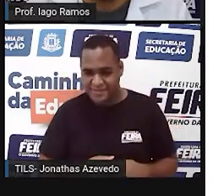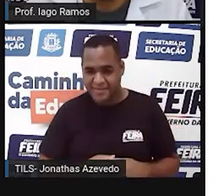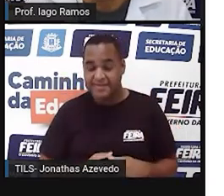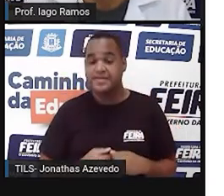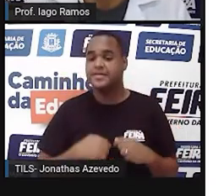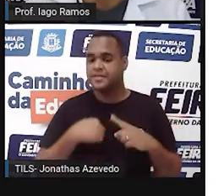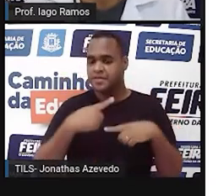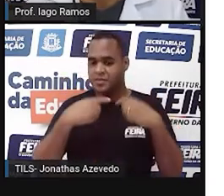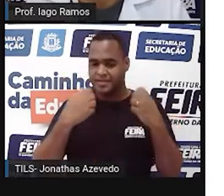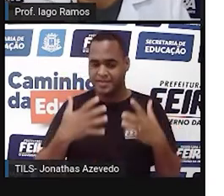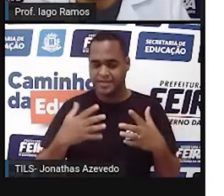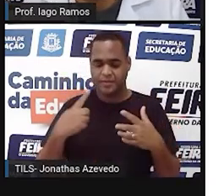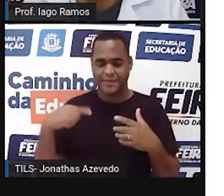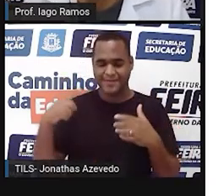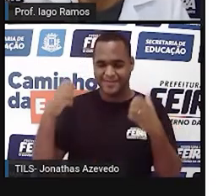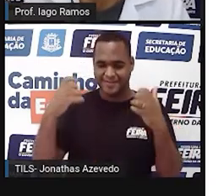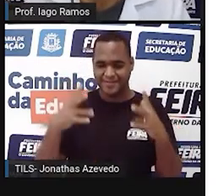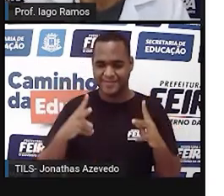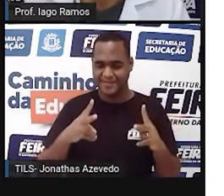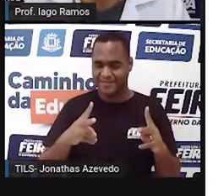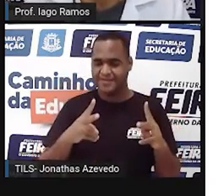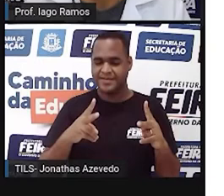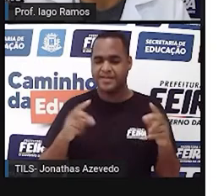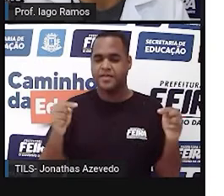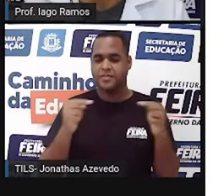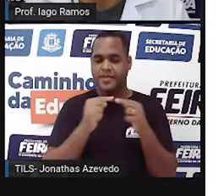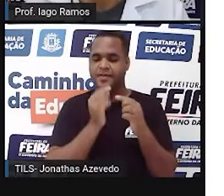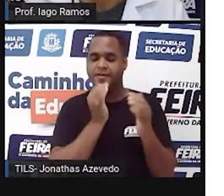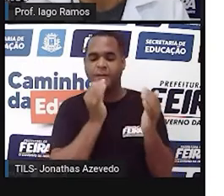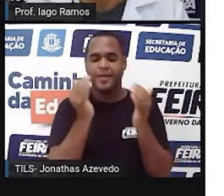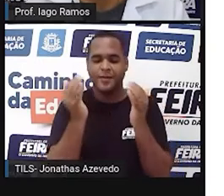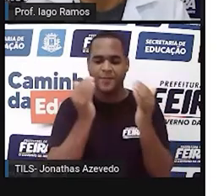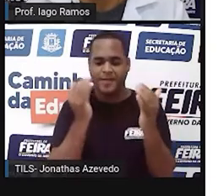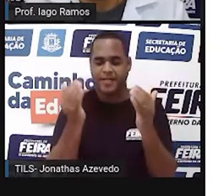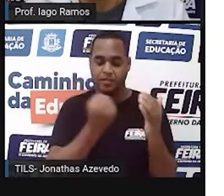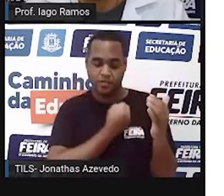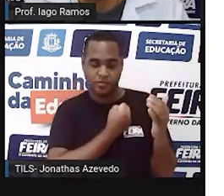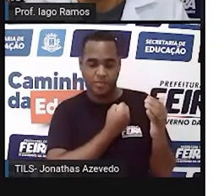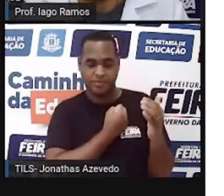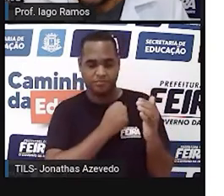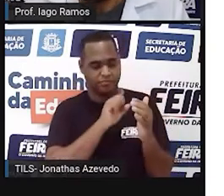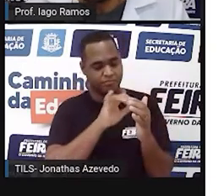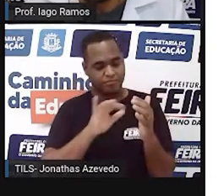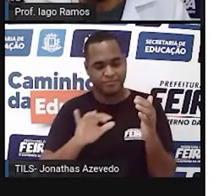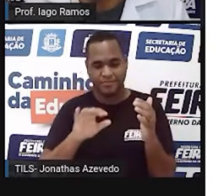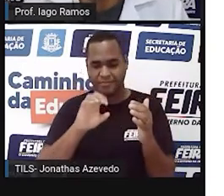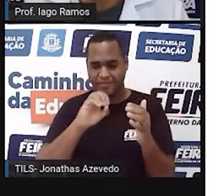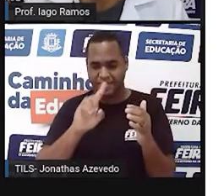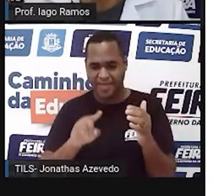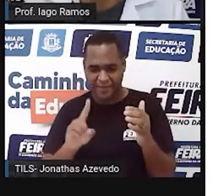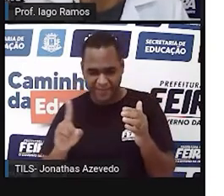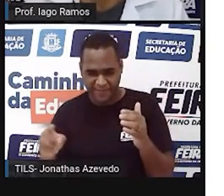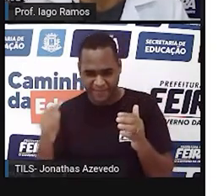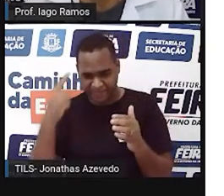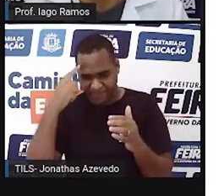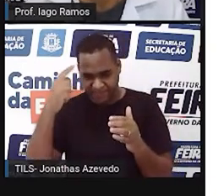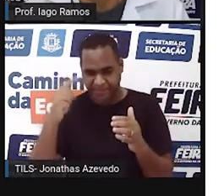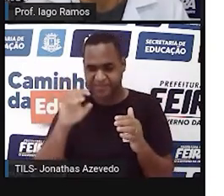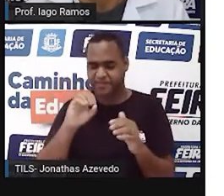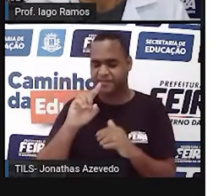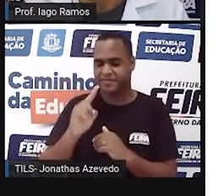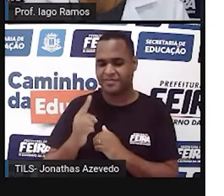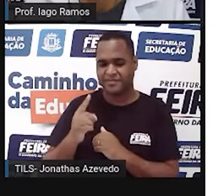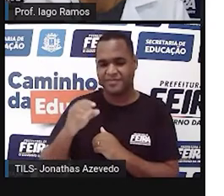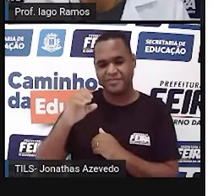continuando a aula anterior, a gente viu como comparar números decimais, né? Aqueles numerozinhos que tem